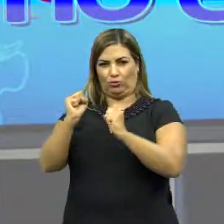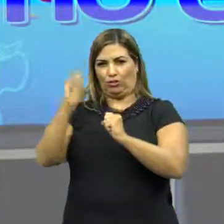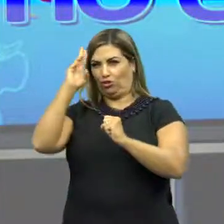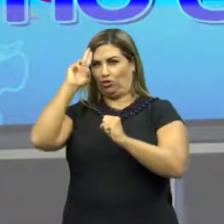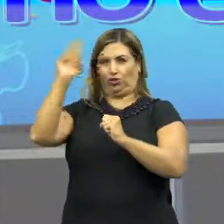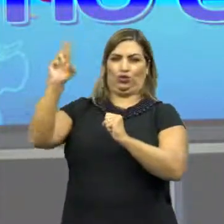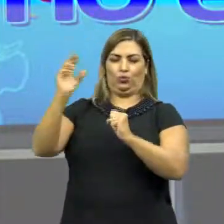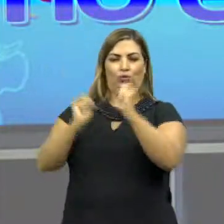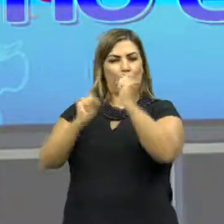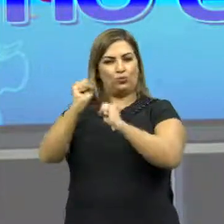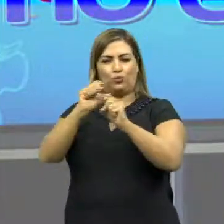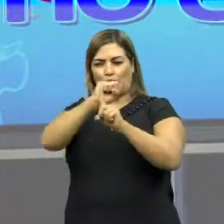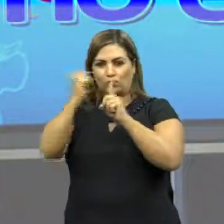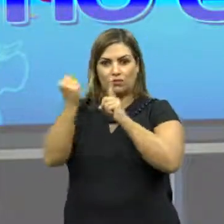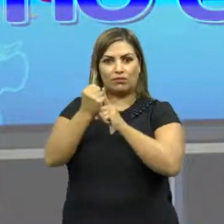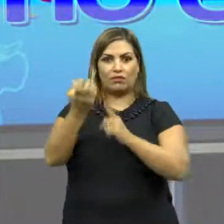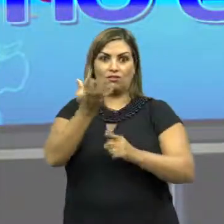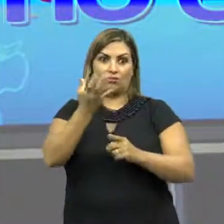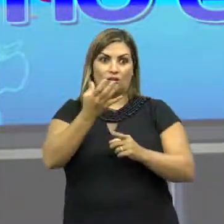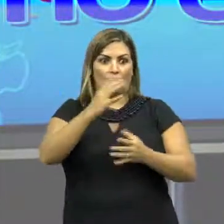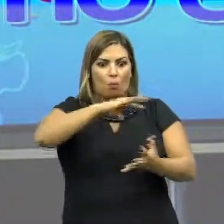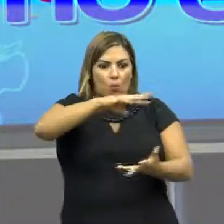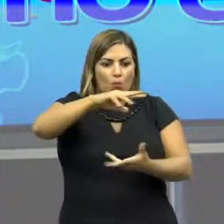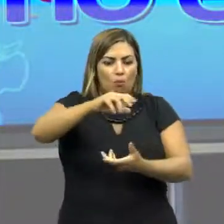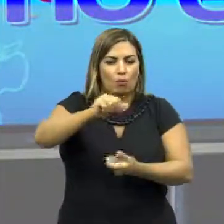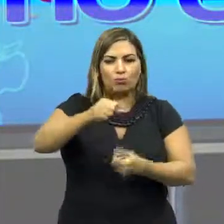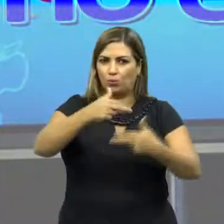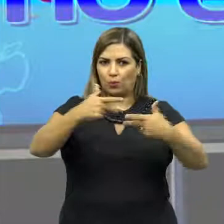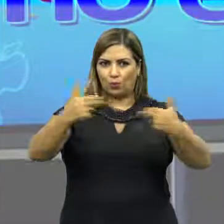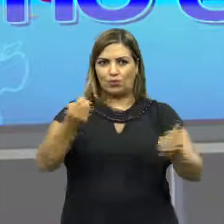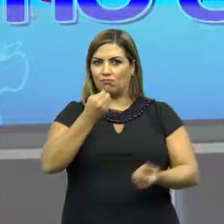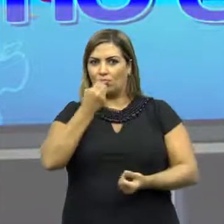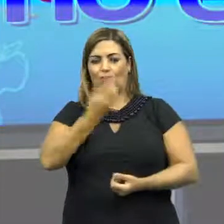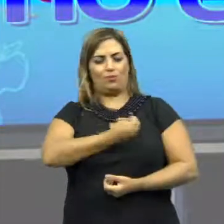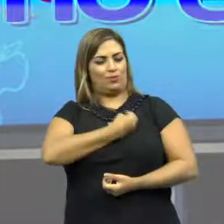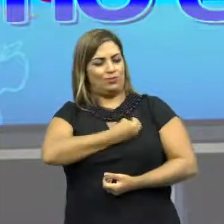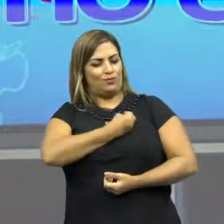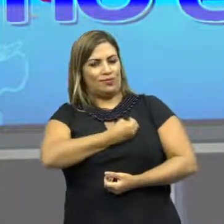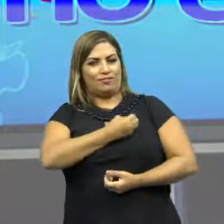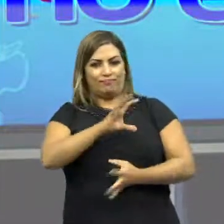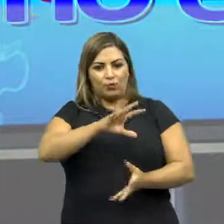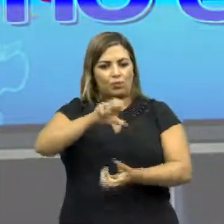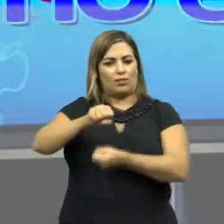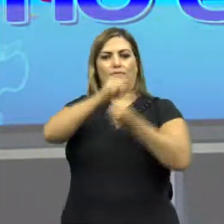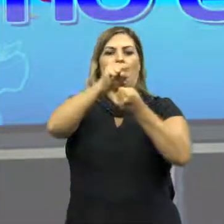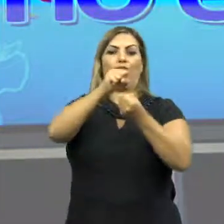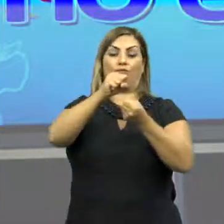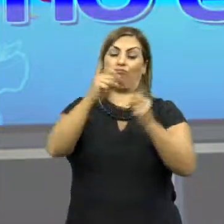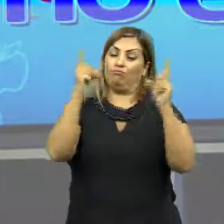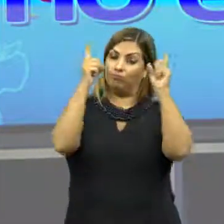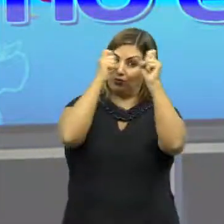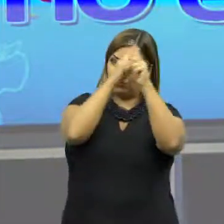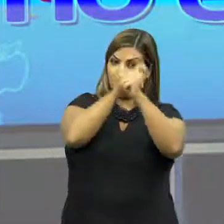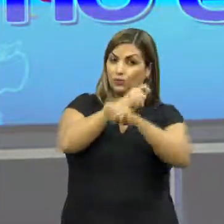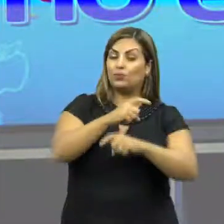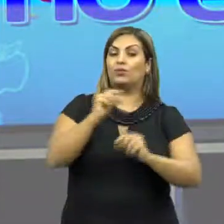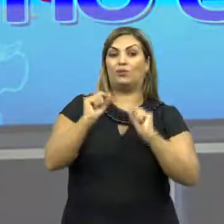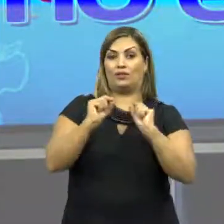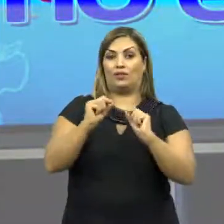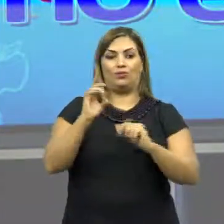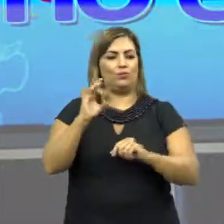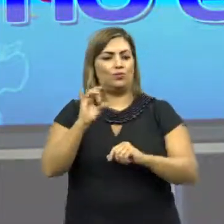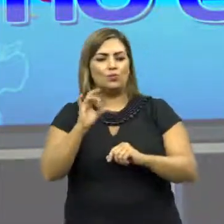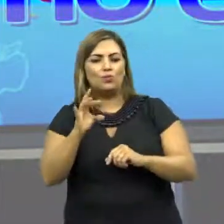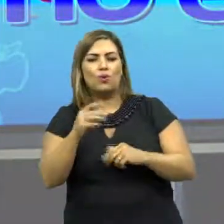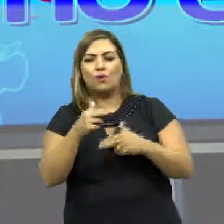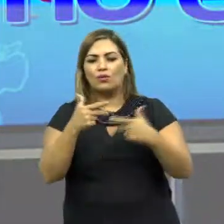e grande parte da sociedade em ter um mundo cheio de produção e uma vida mais sustentável, dificulta não